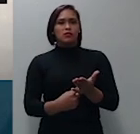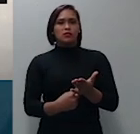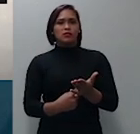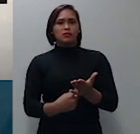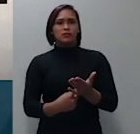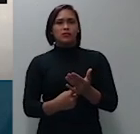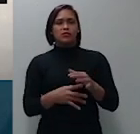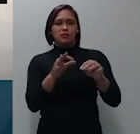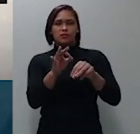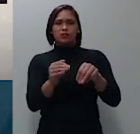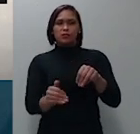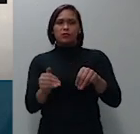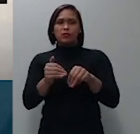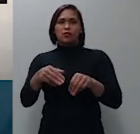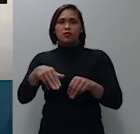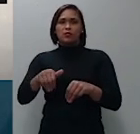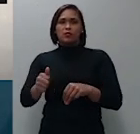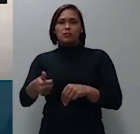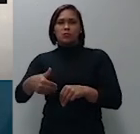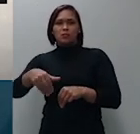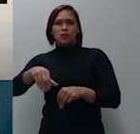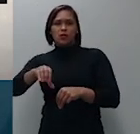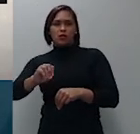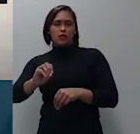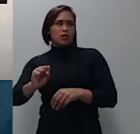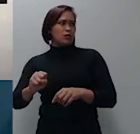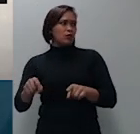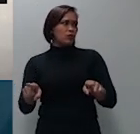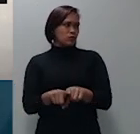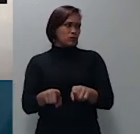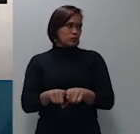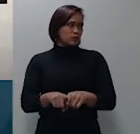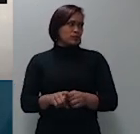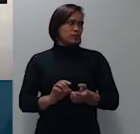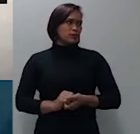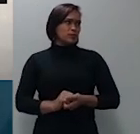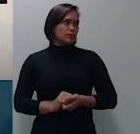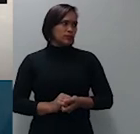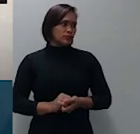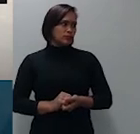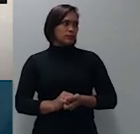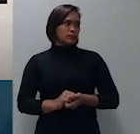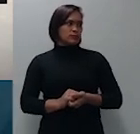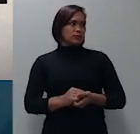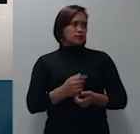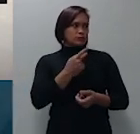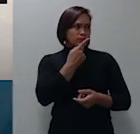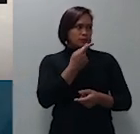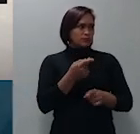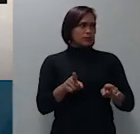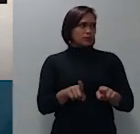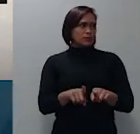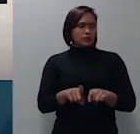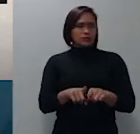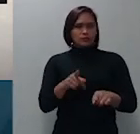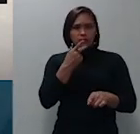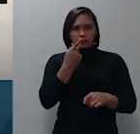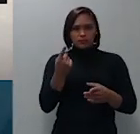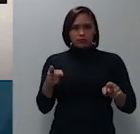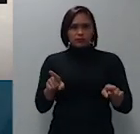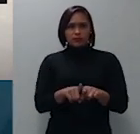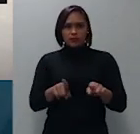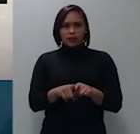artigo 54 da lei de recuperação mas também de honorários de